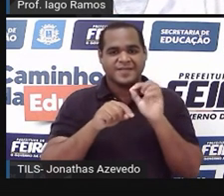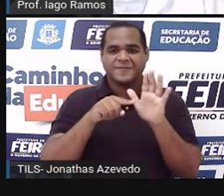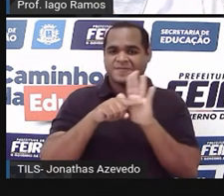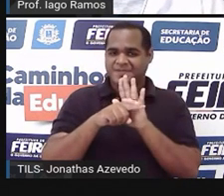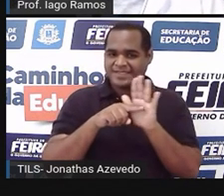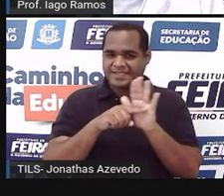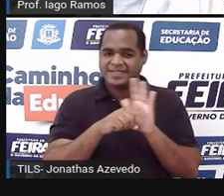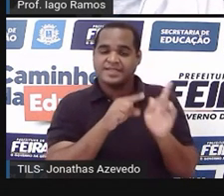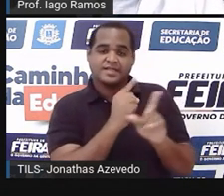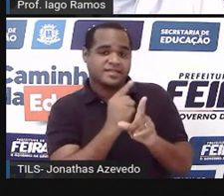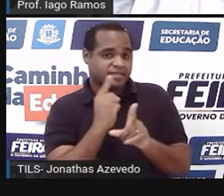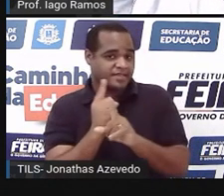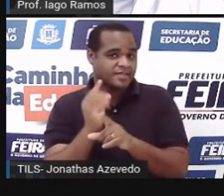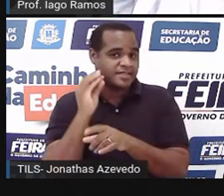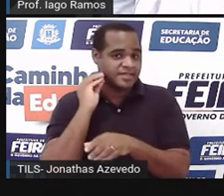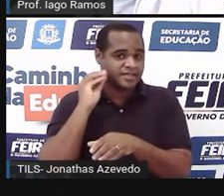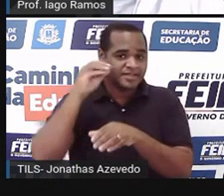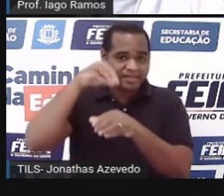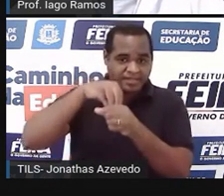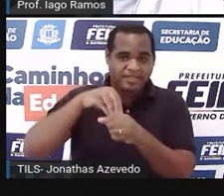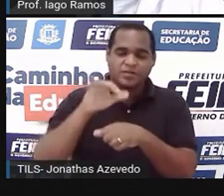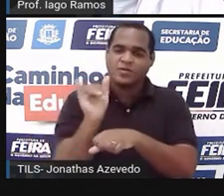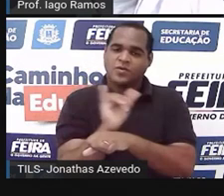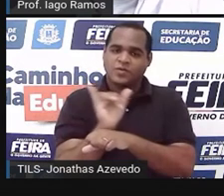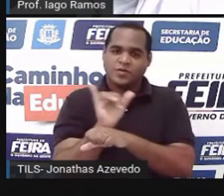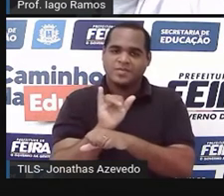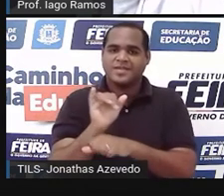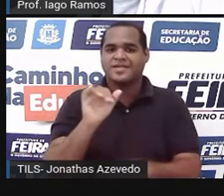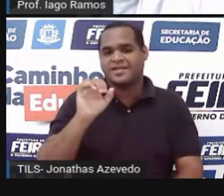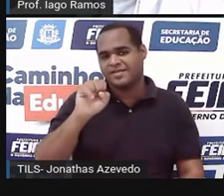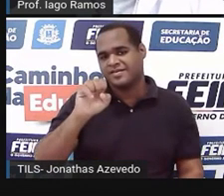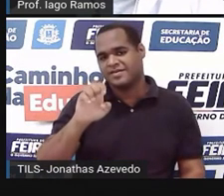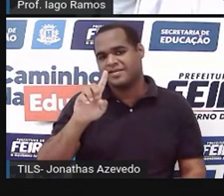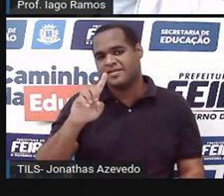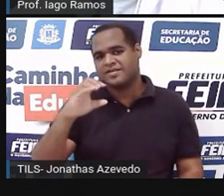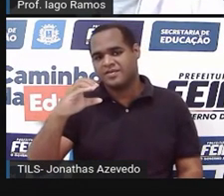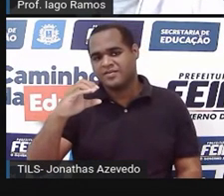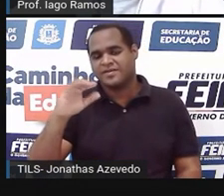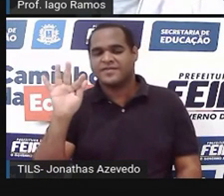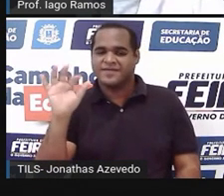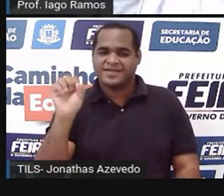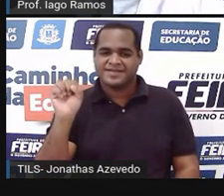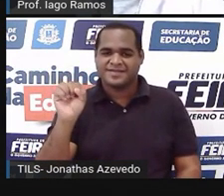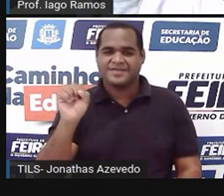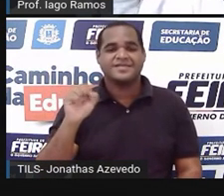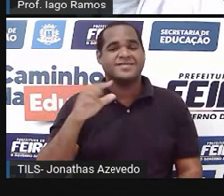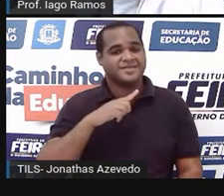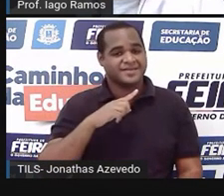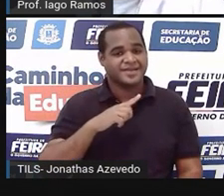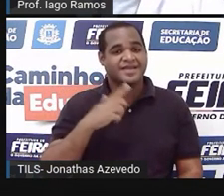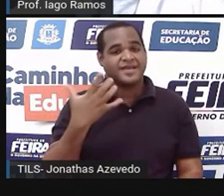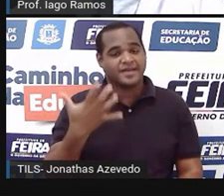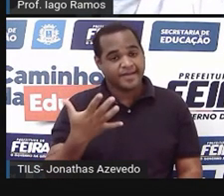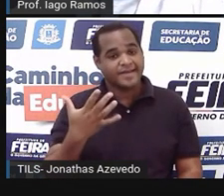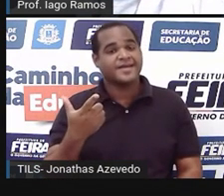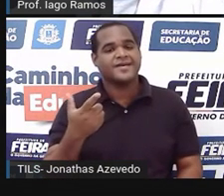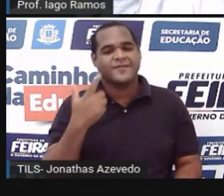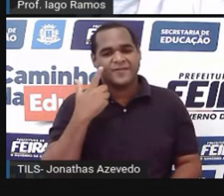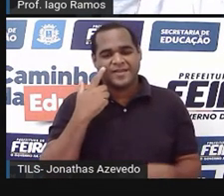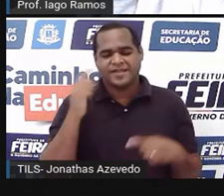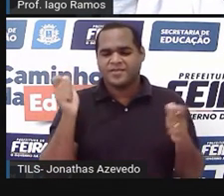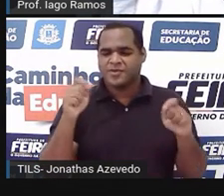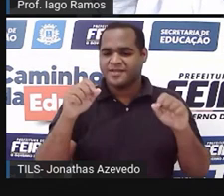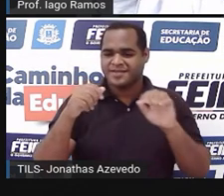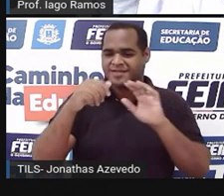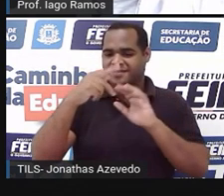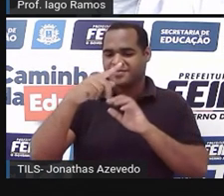dentro do youtube seduque feira de santana primeiro canal que aparecer lá é o nosso canal você vai na